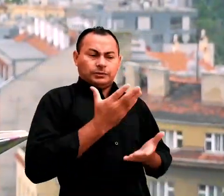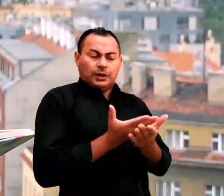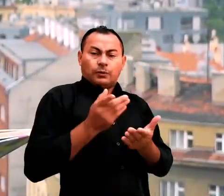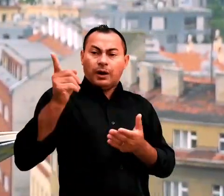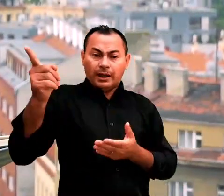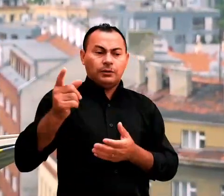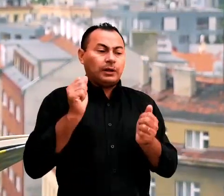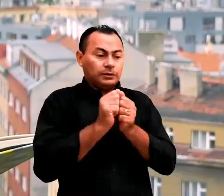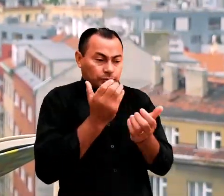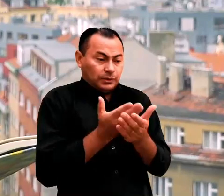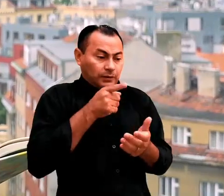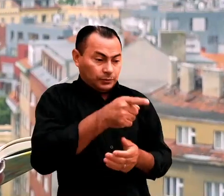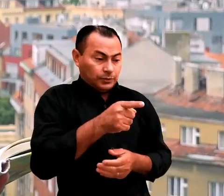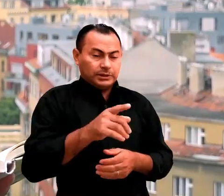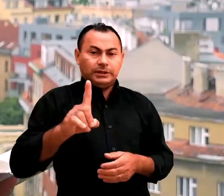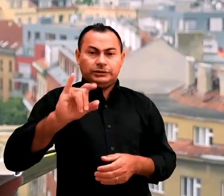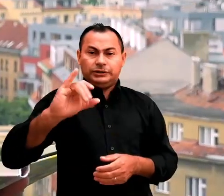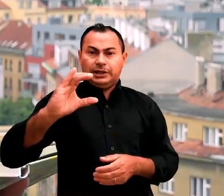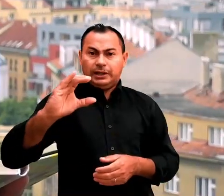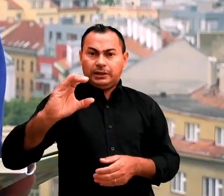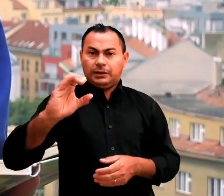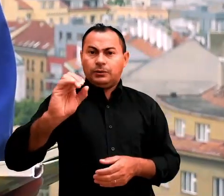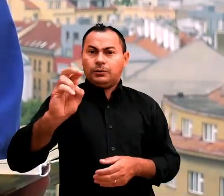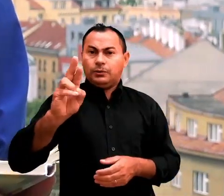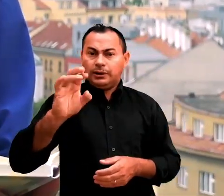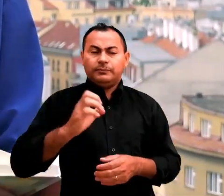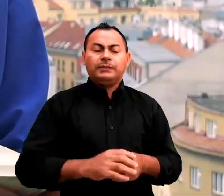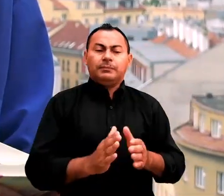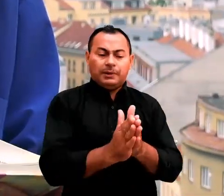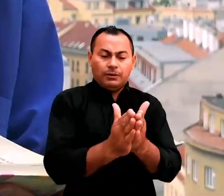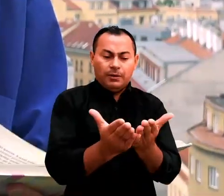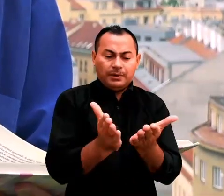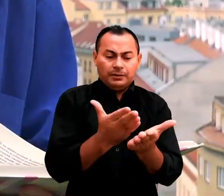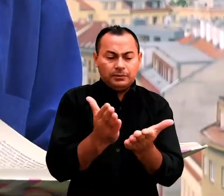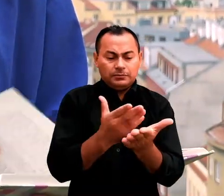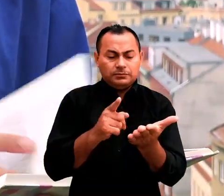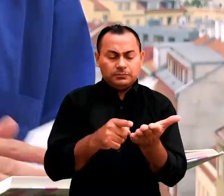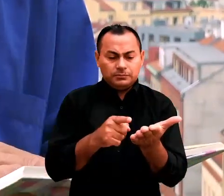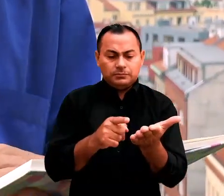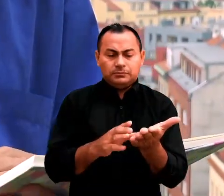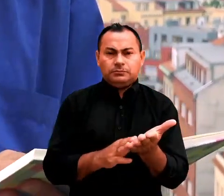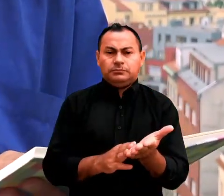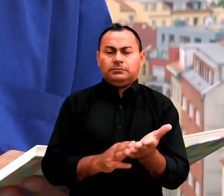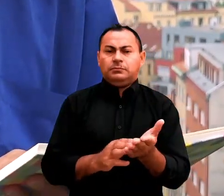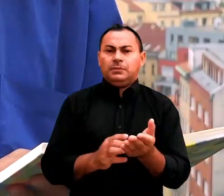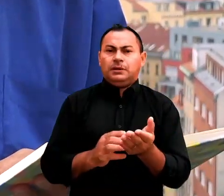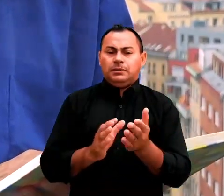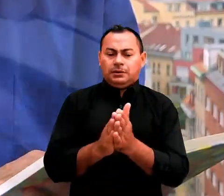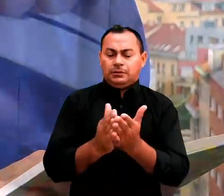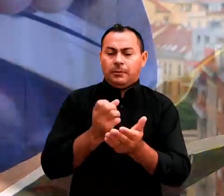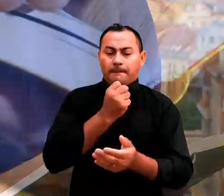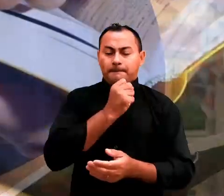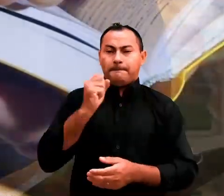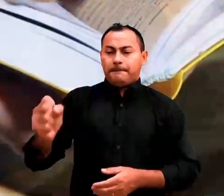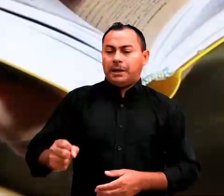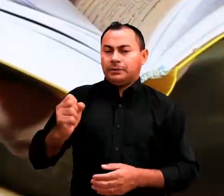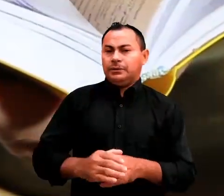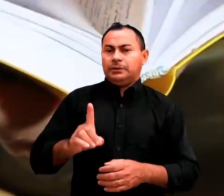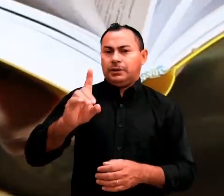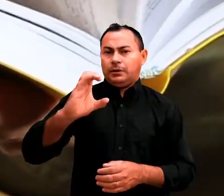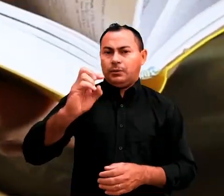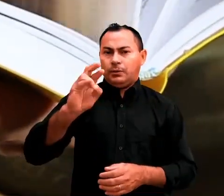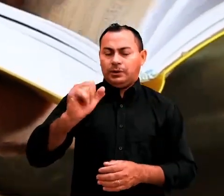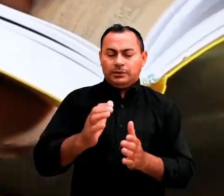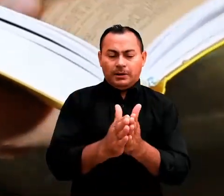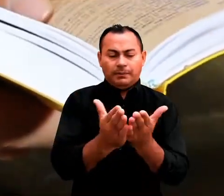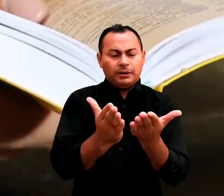eles, eu quero estudar a Bíblia com você, Dick. Ele pegou sua Bíblia e a abriu e pegou a Bíblia do pastor Dick Woodward e